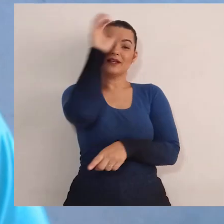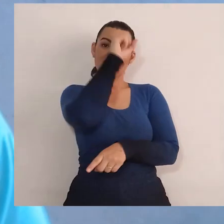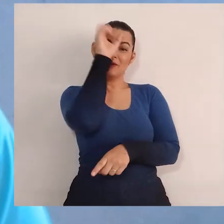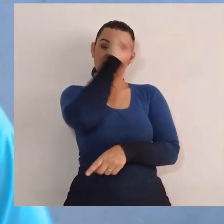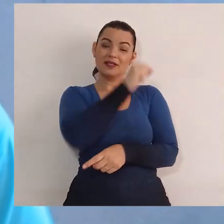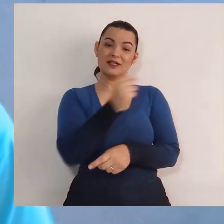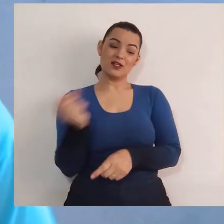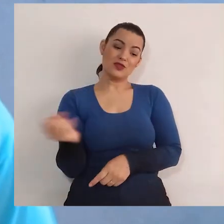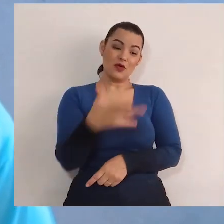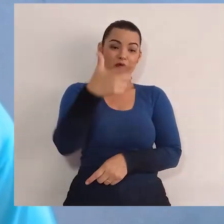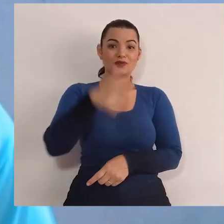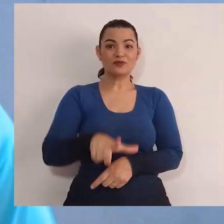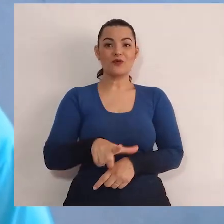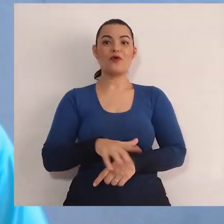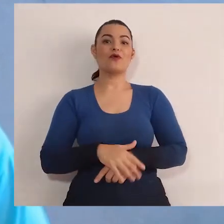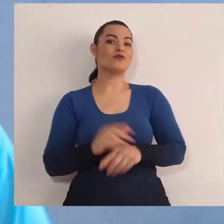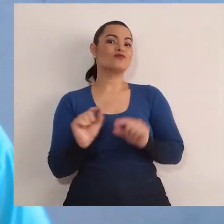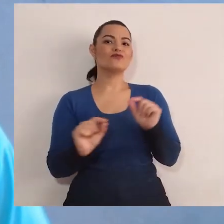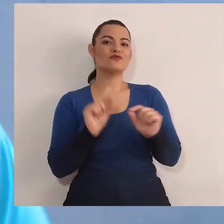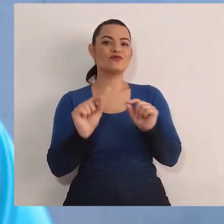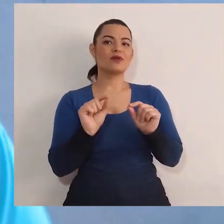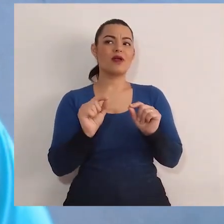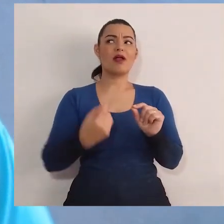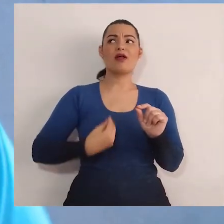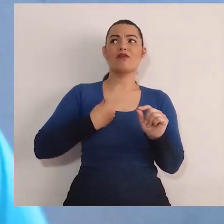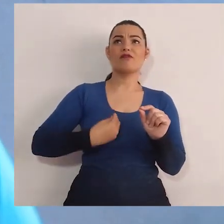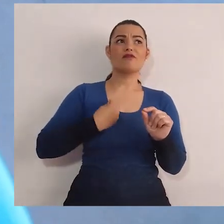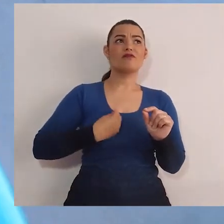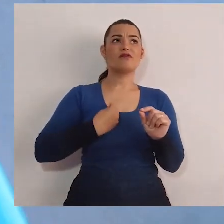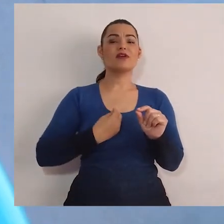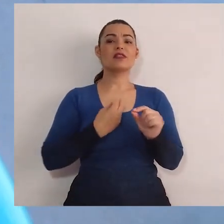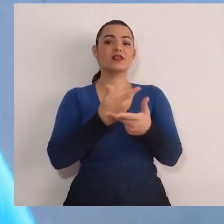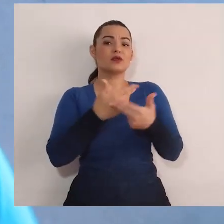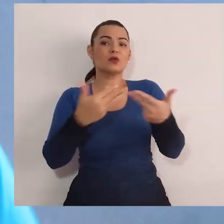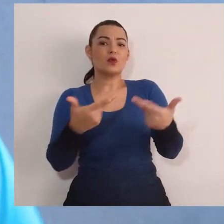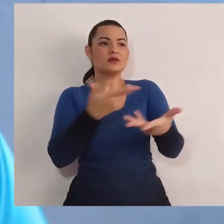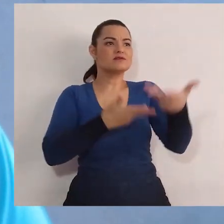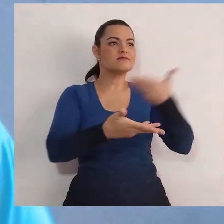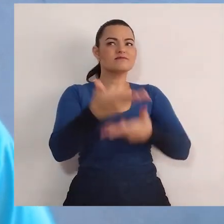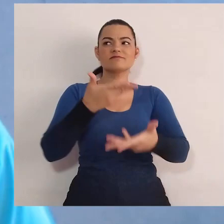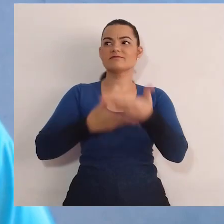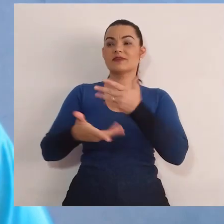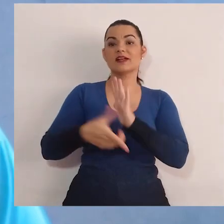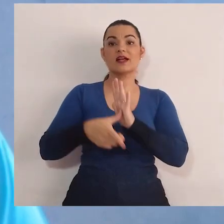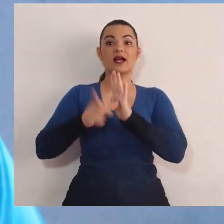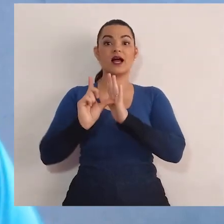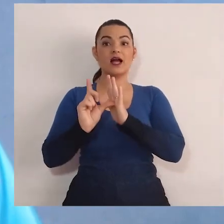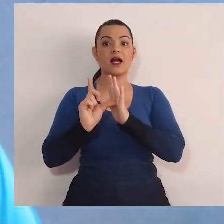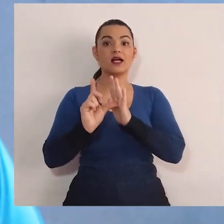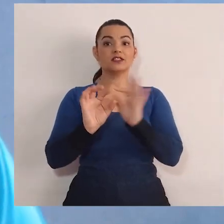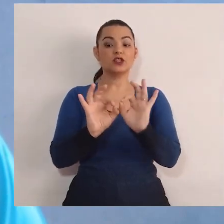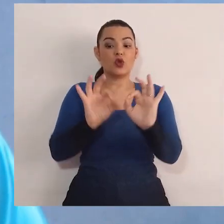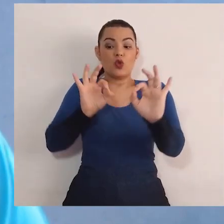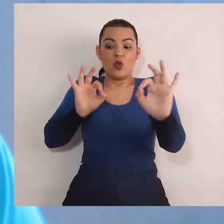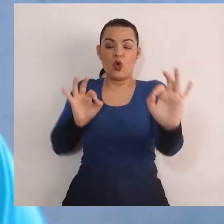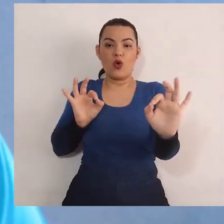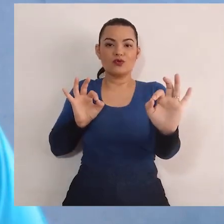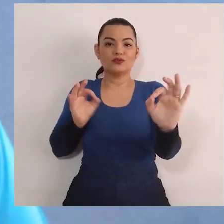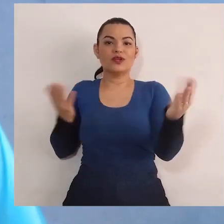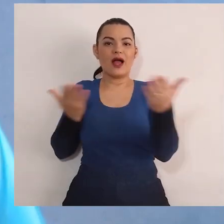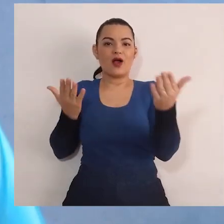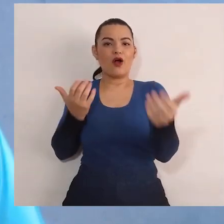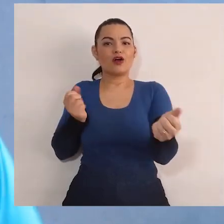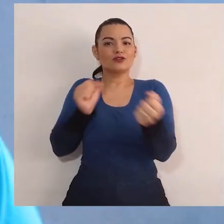reaprendermos a conviver com tantas coisas que nós ficamos aí por um tempo